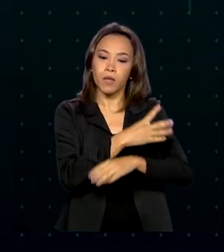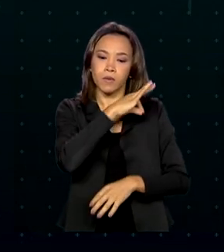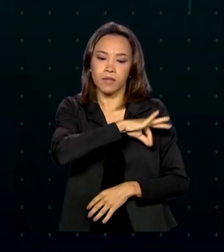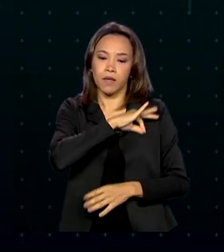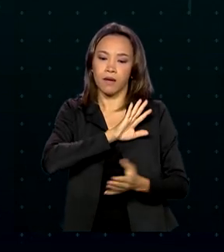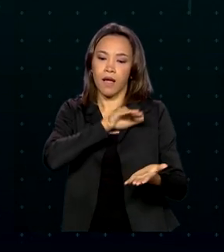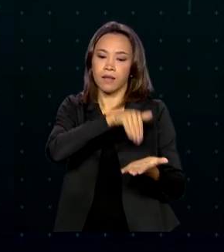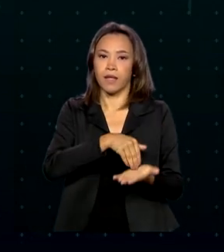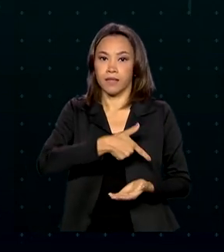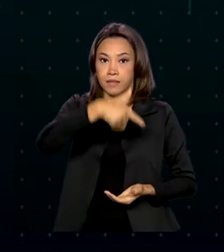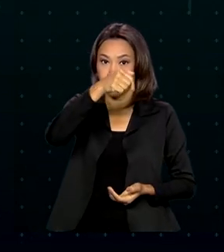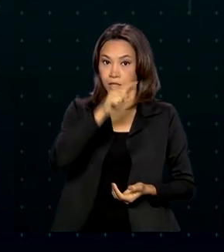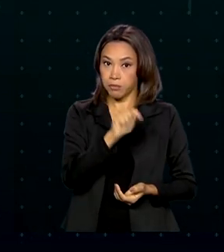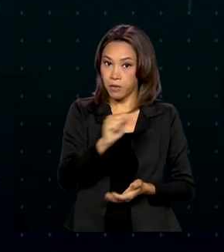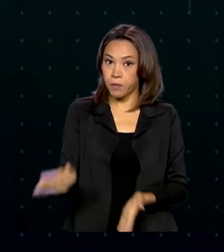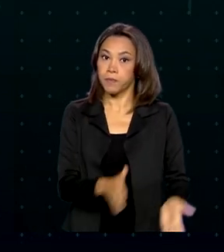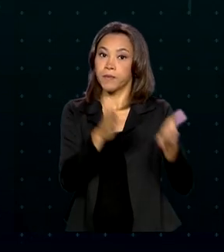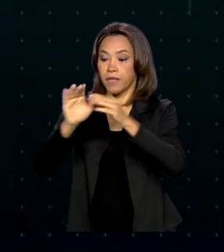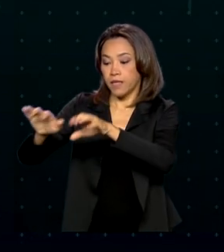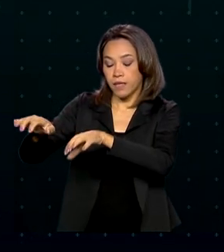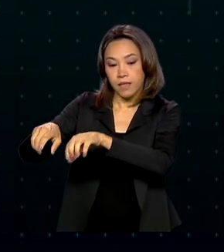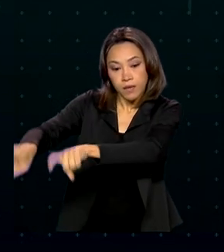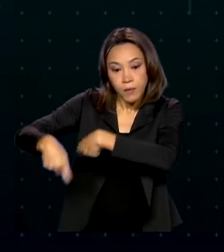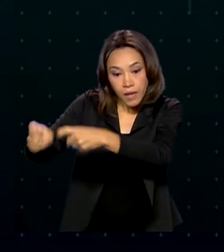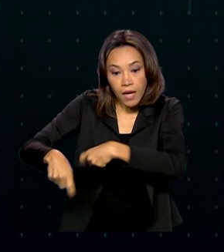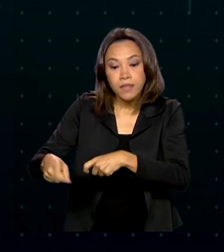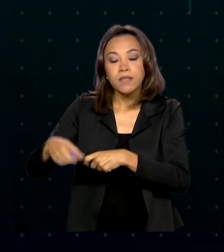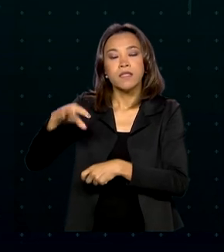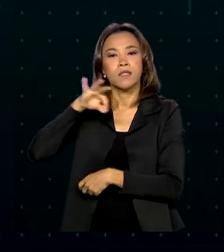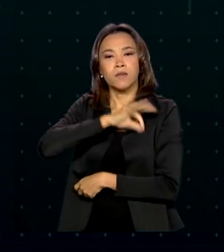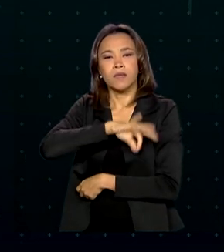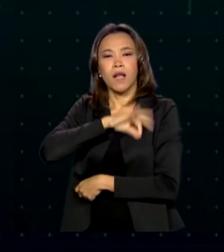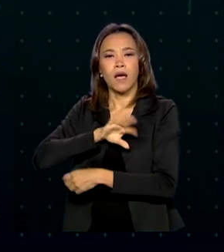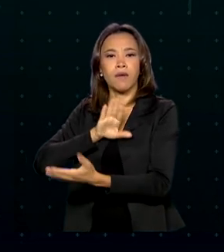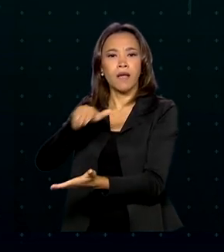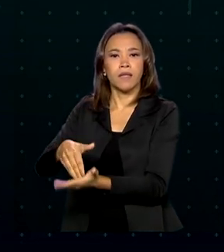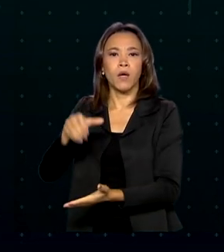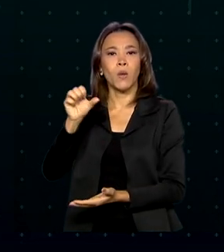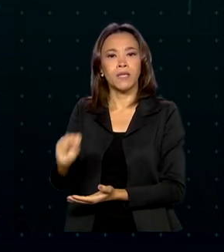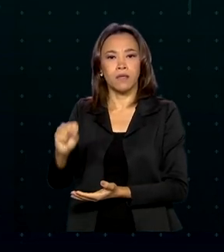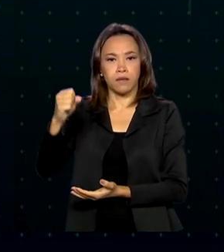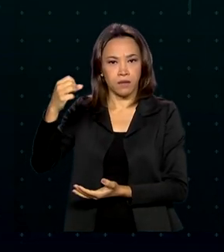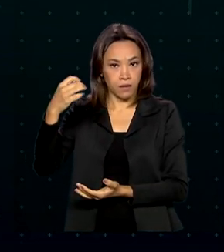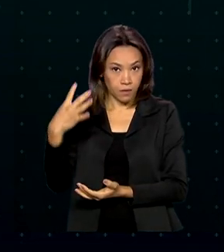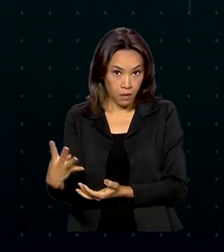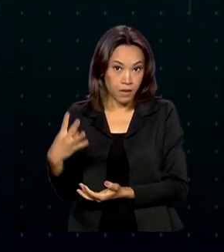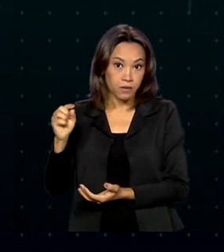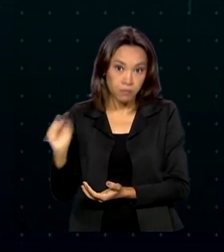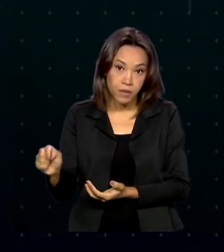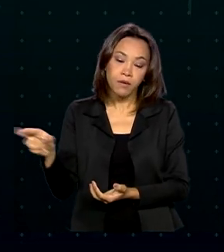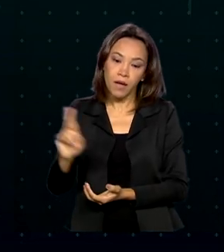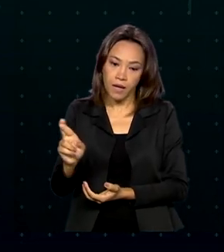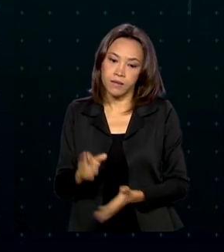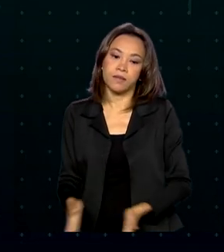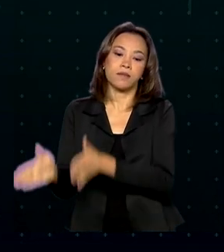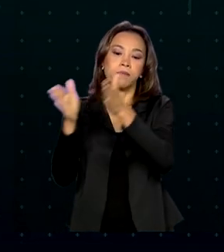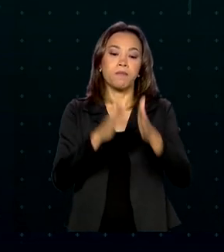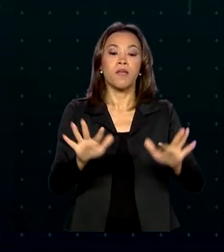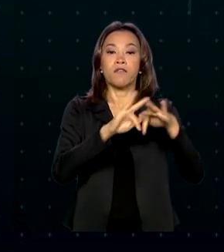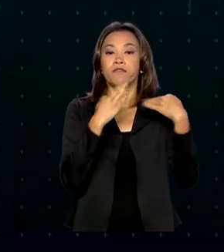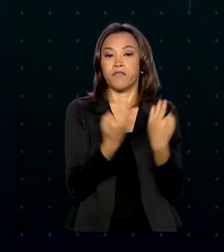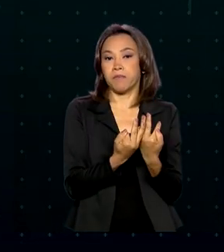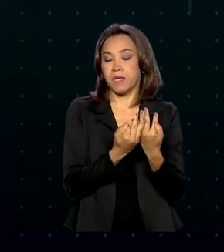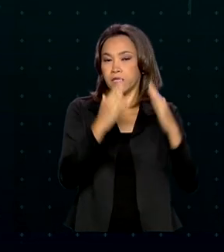e de áreas rurais com renda anual de até R 84 mil. Famílias das regiões